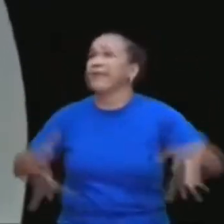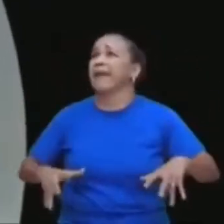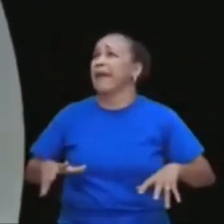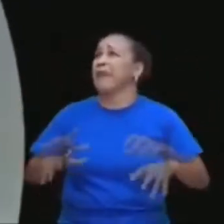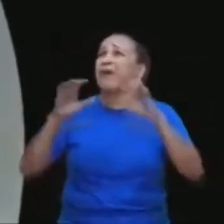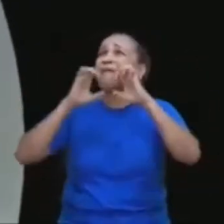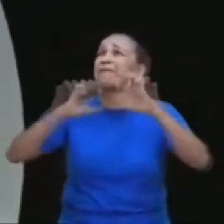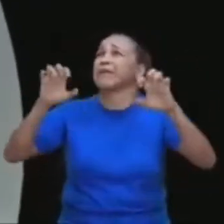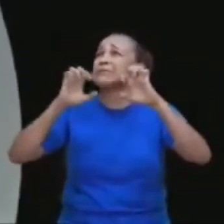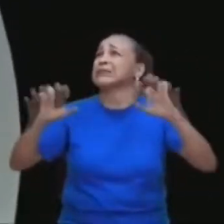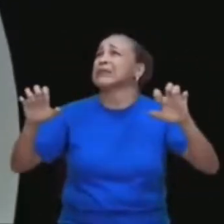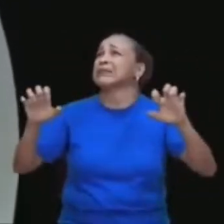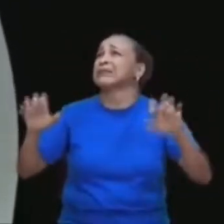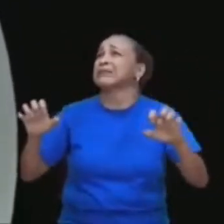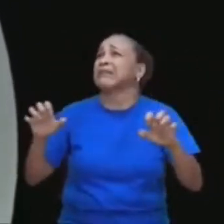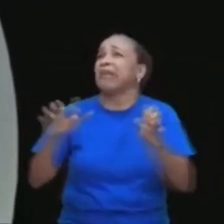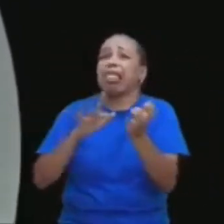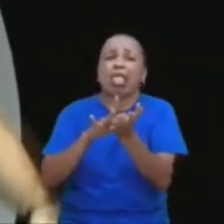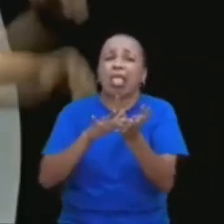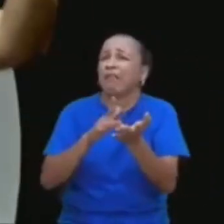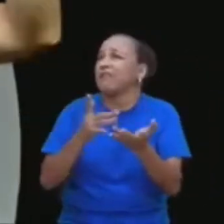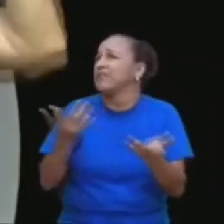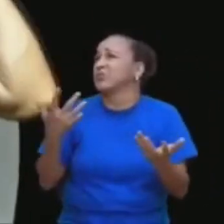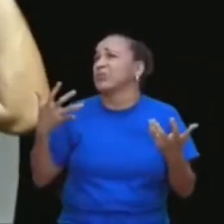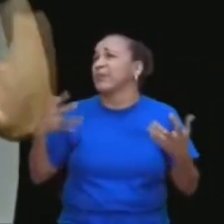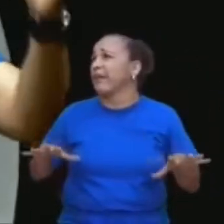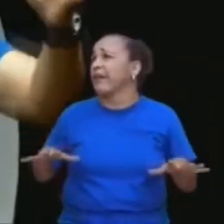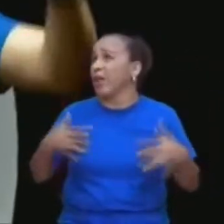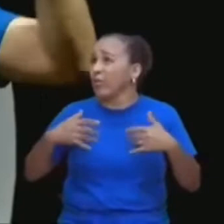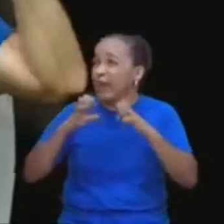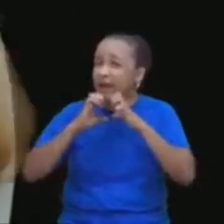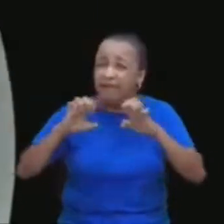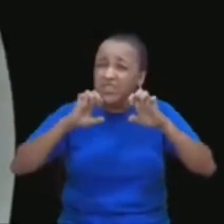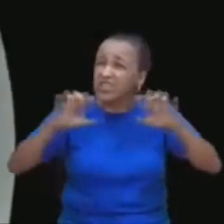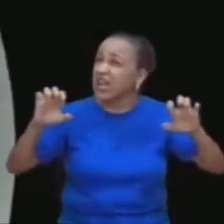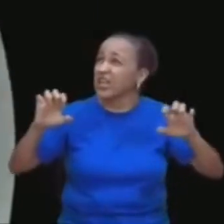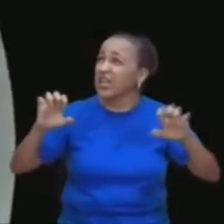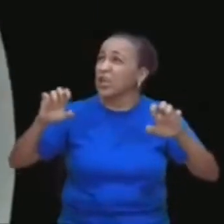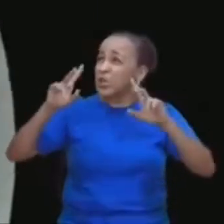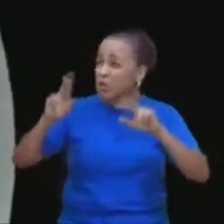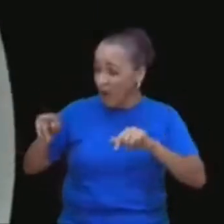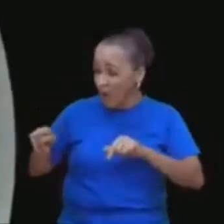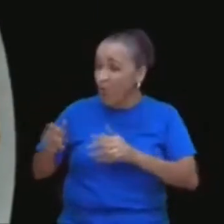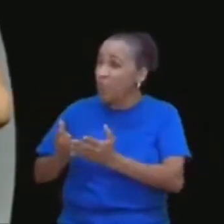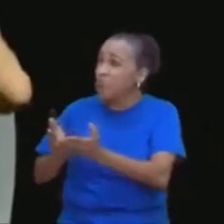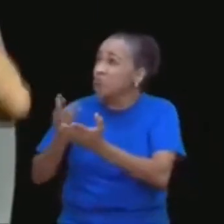evangelista, de carteirinha, eu não quero ser, um evangelista, de dentro do barco,